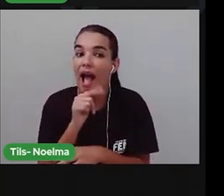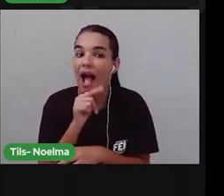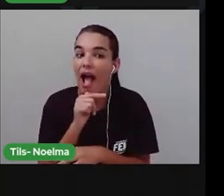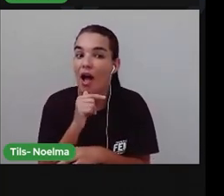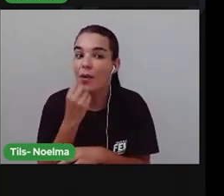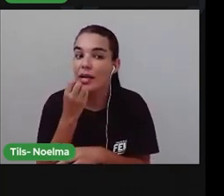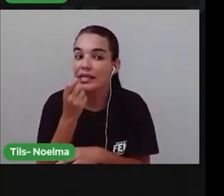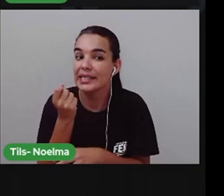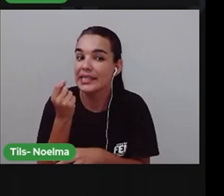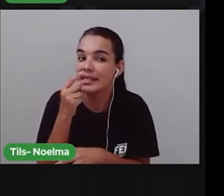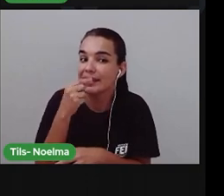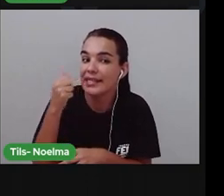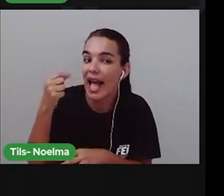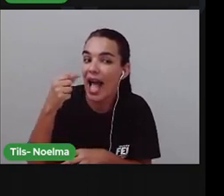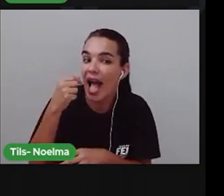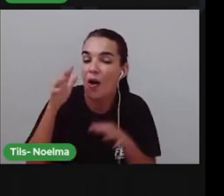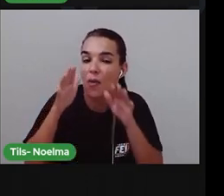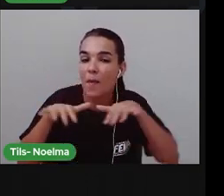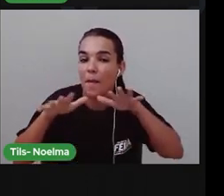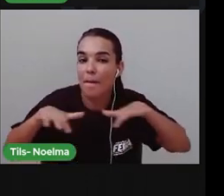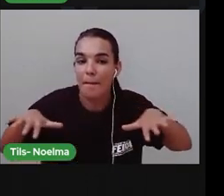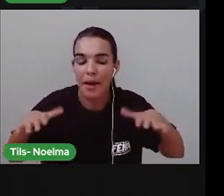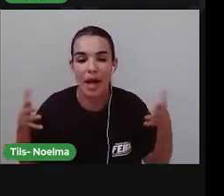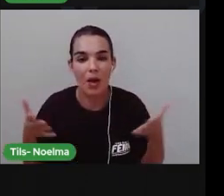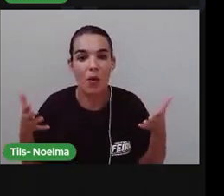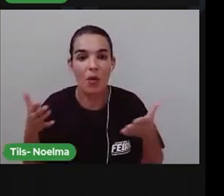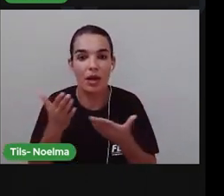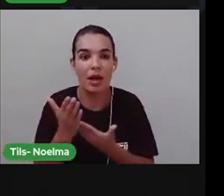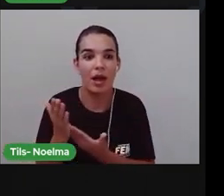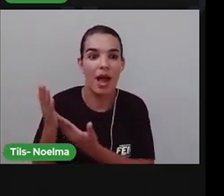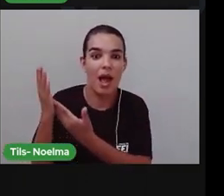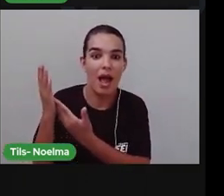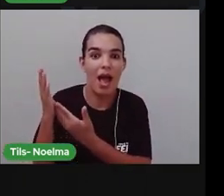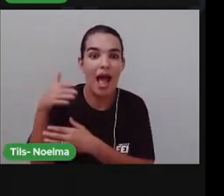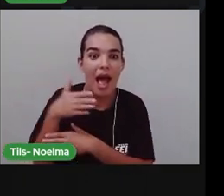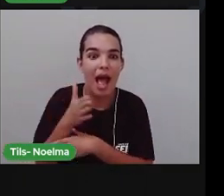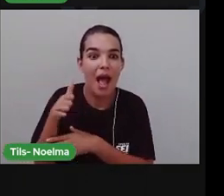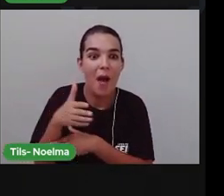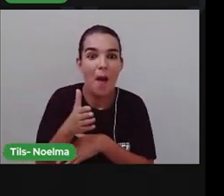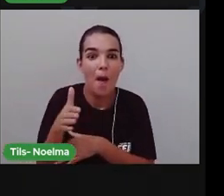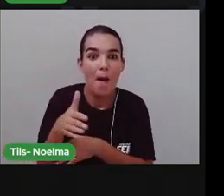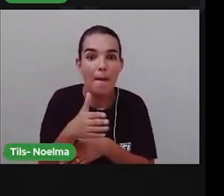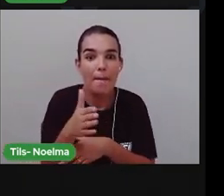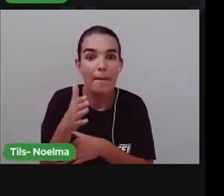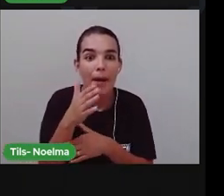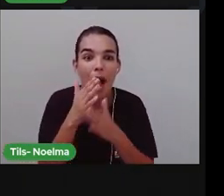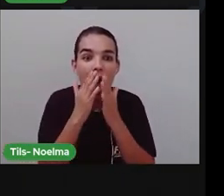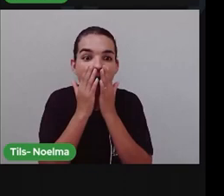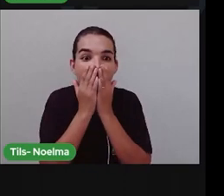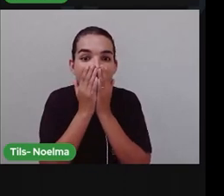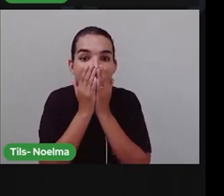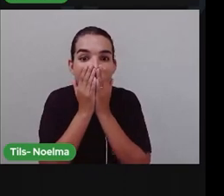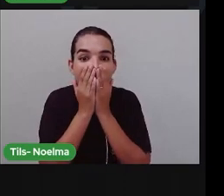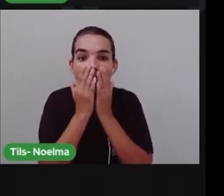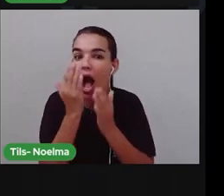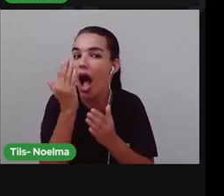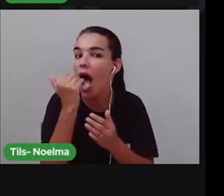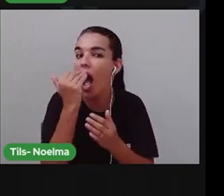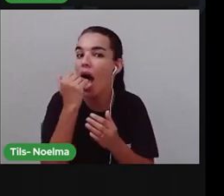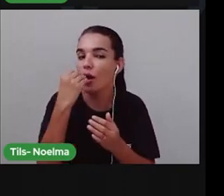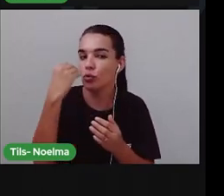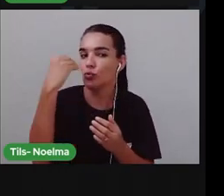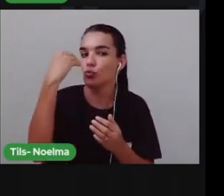Agora uma cena Surpreendente Esse peixão Morreu entalado Tentando engolir outro E acabou